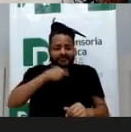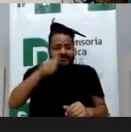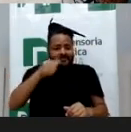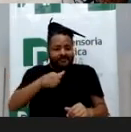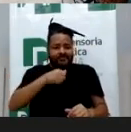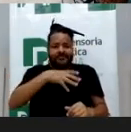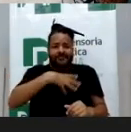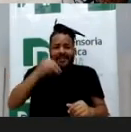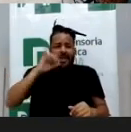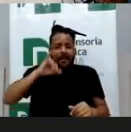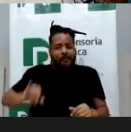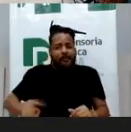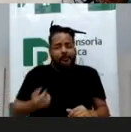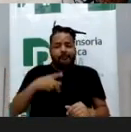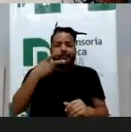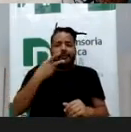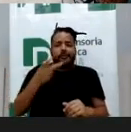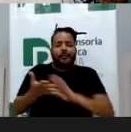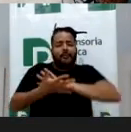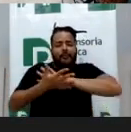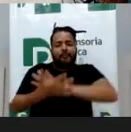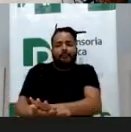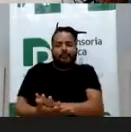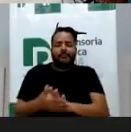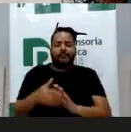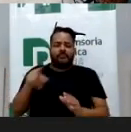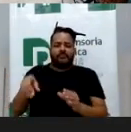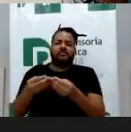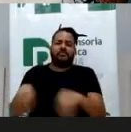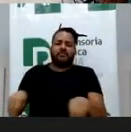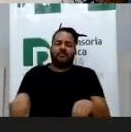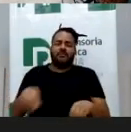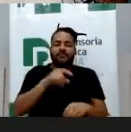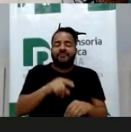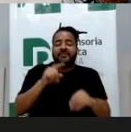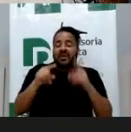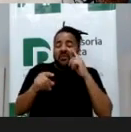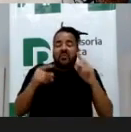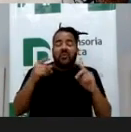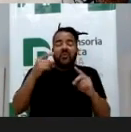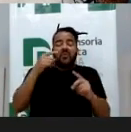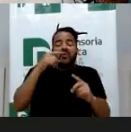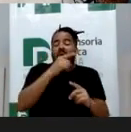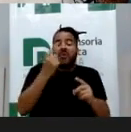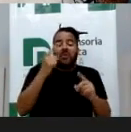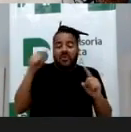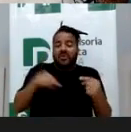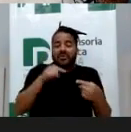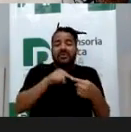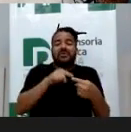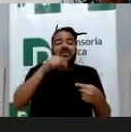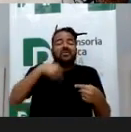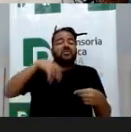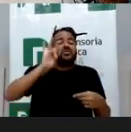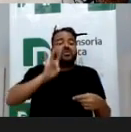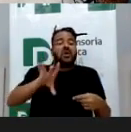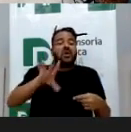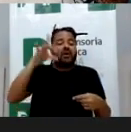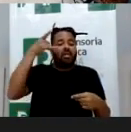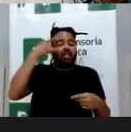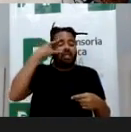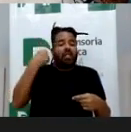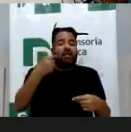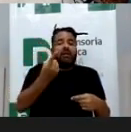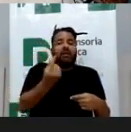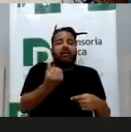finalidade ali é completamente individual, econômica, para os pais, e uma desconsideração total e absoluta da figura da